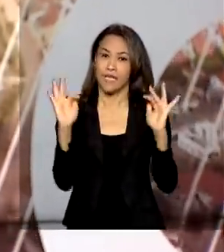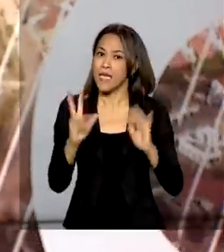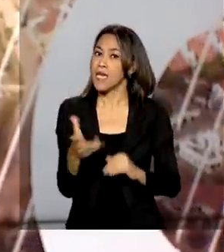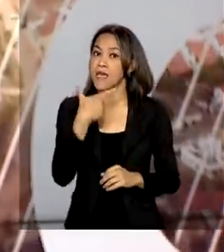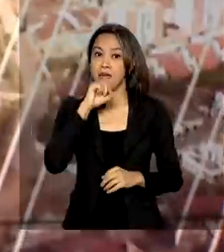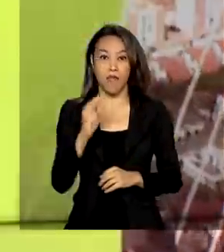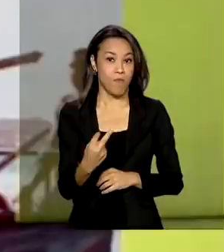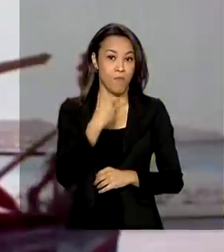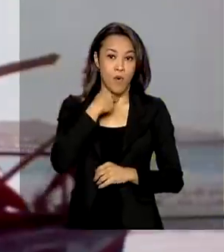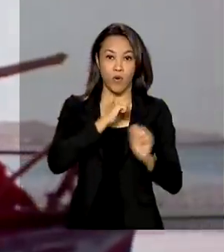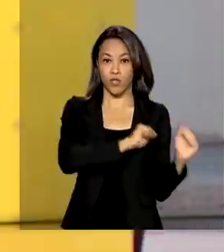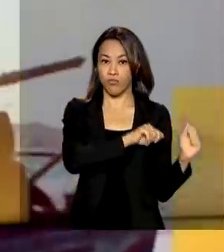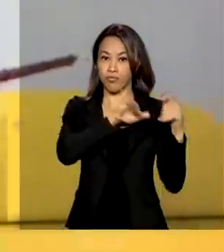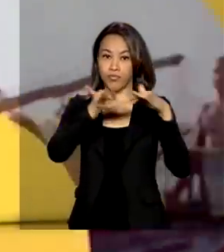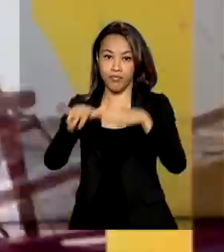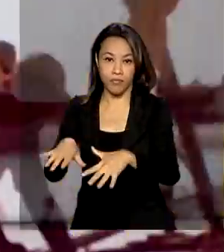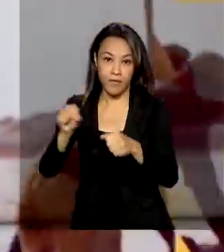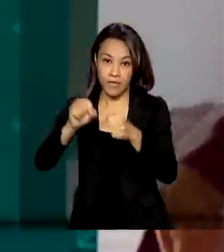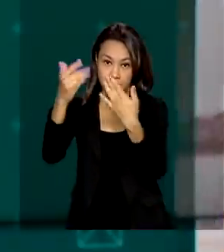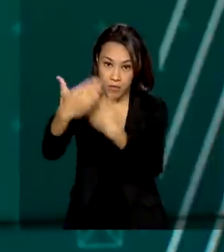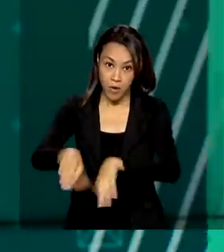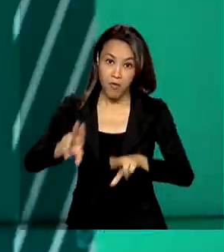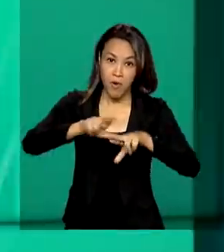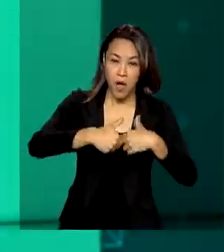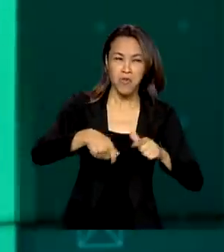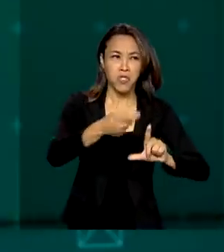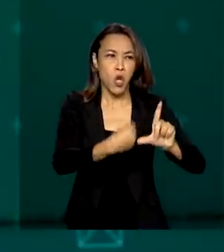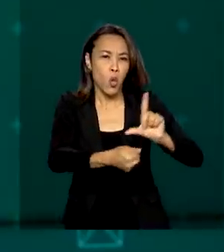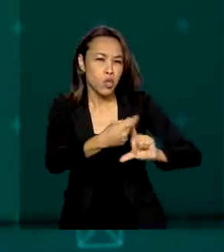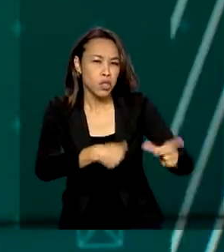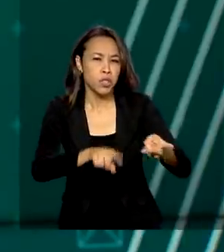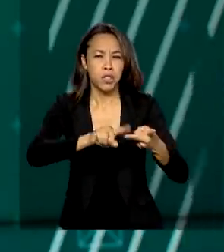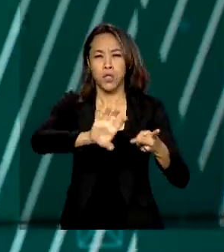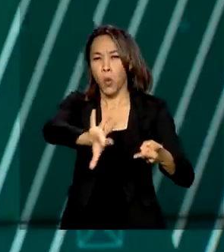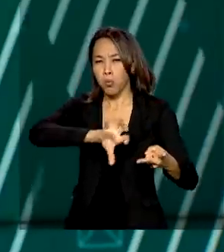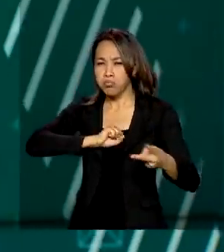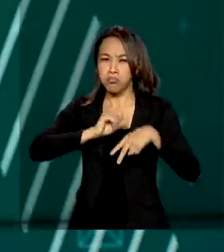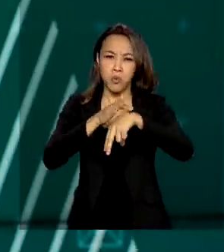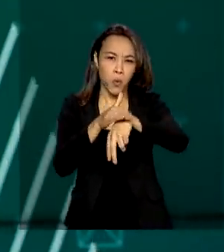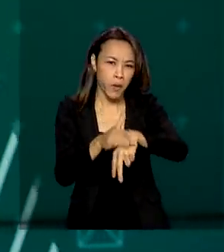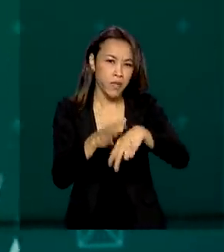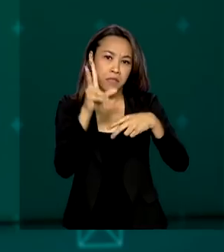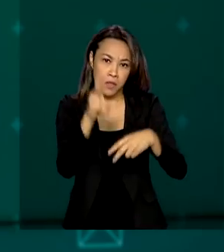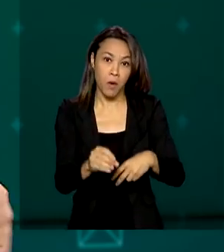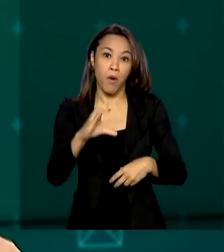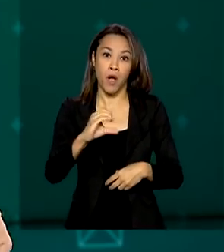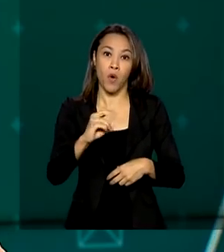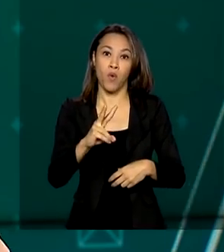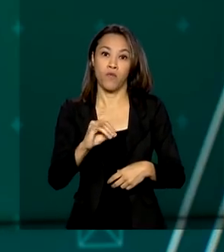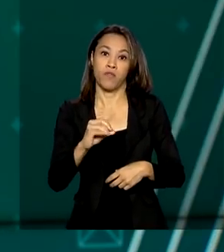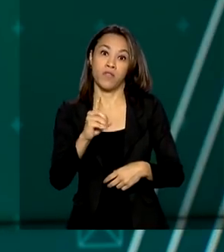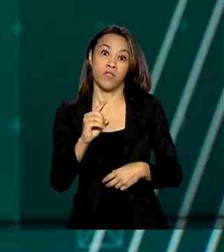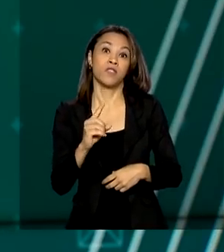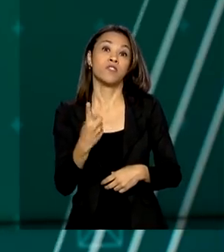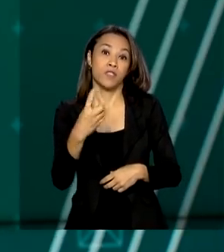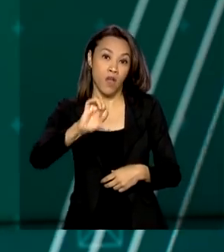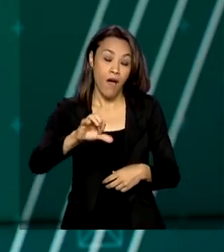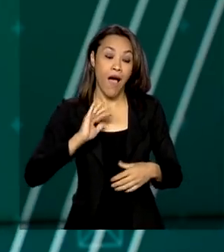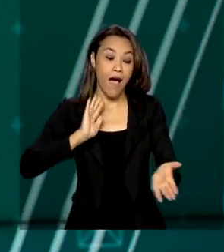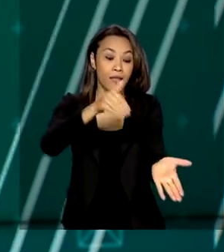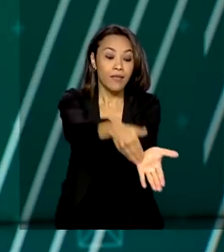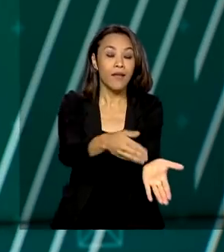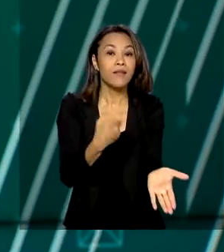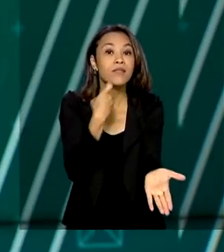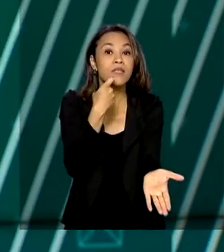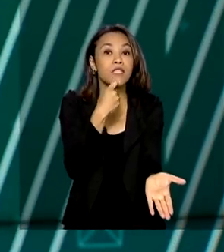Nacional do Ensino Médio por algum problema de logística ou doença infectocontagiosa, como a Covid, tem até esta sexta-feira, dia 12, para